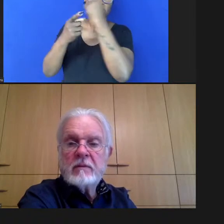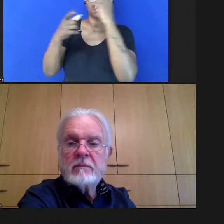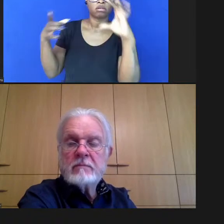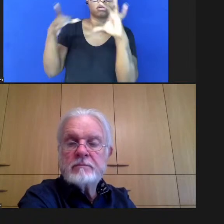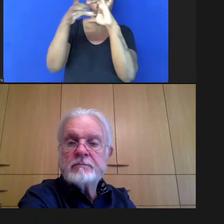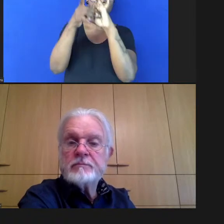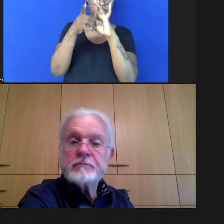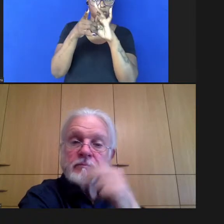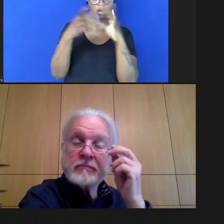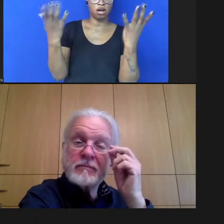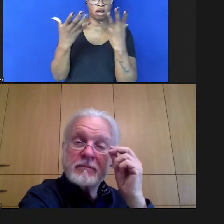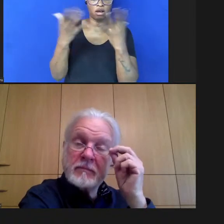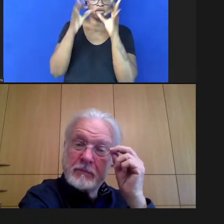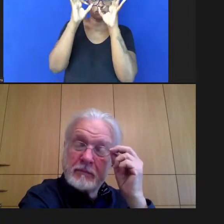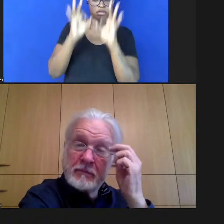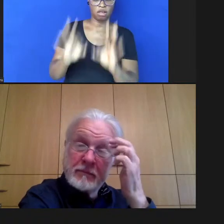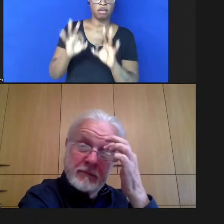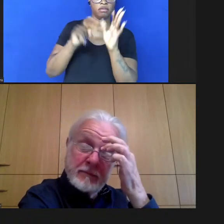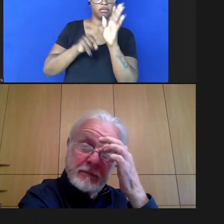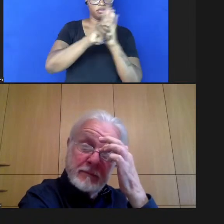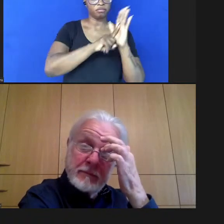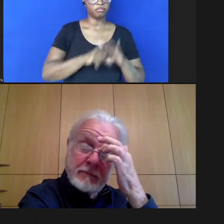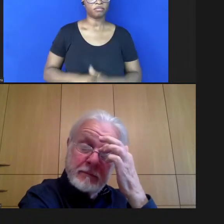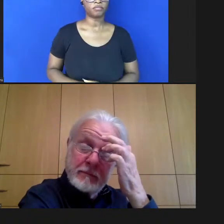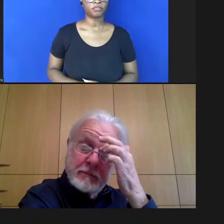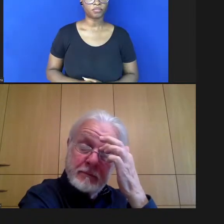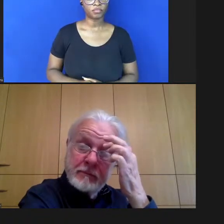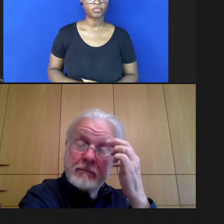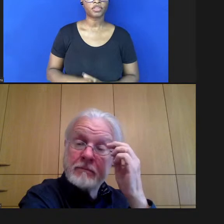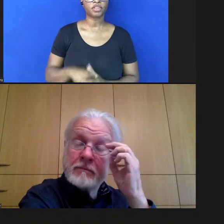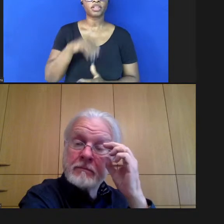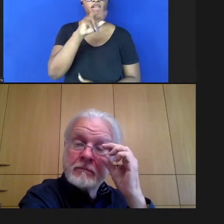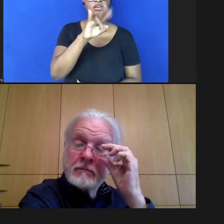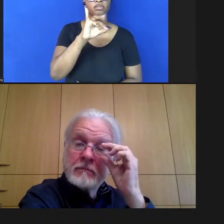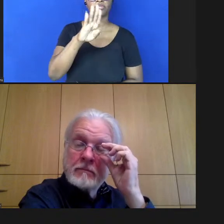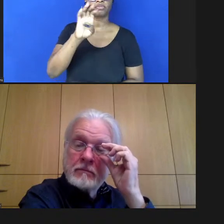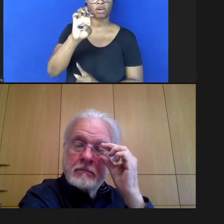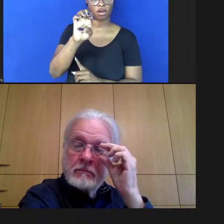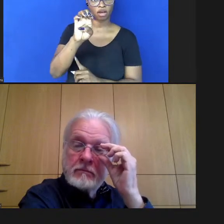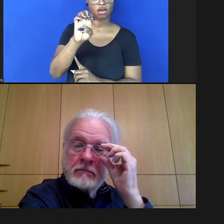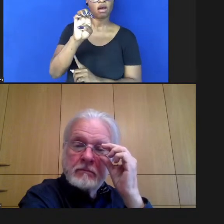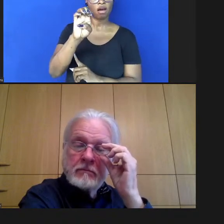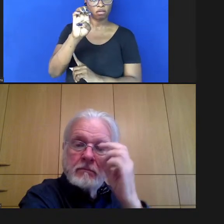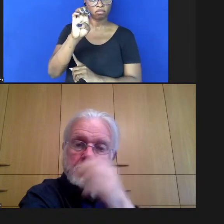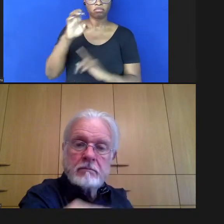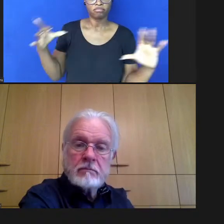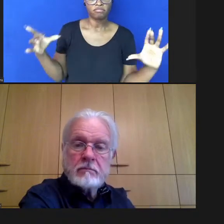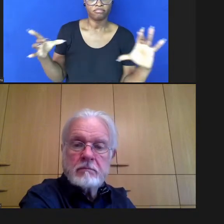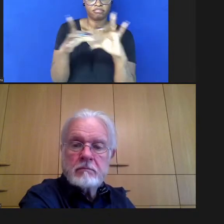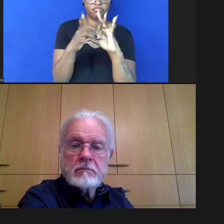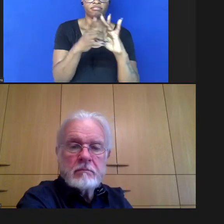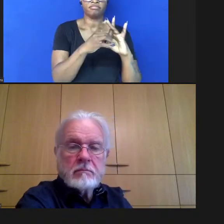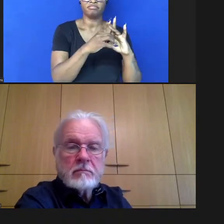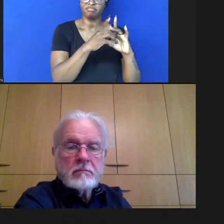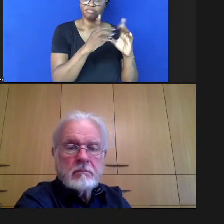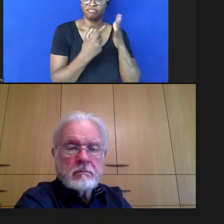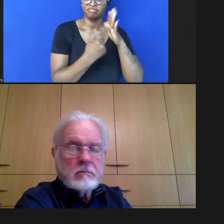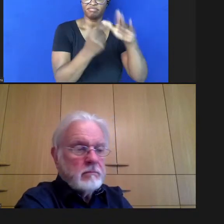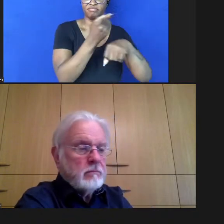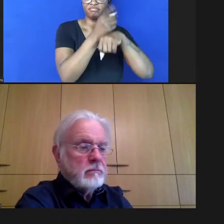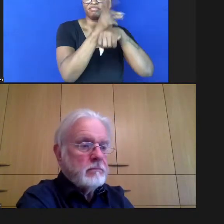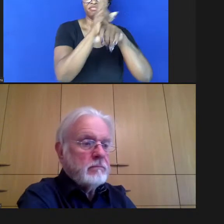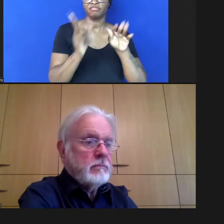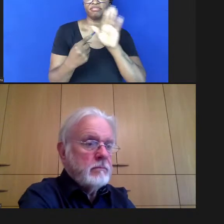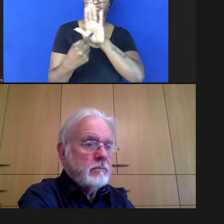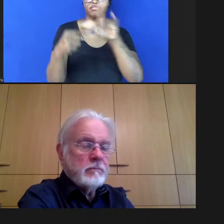intimidade de pesquisa a Viviane dialogou um muito com a apresentação do doutor Rintier e apresentou já algumas